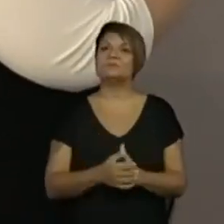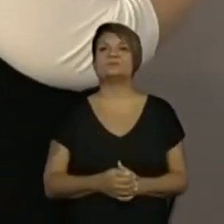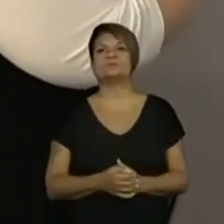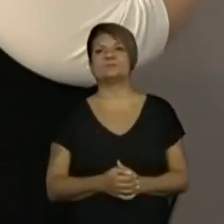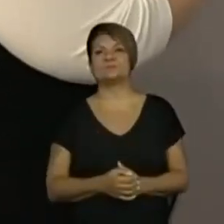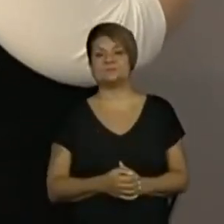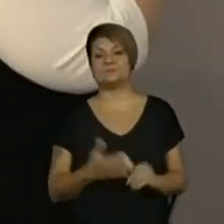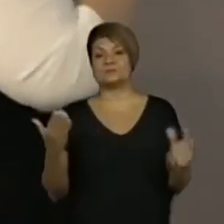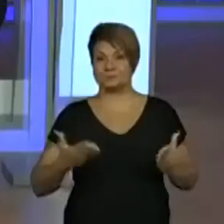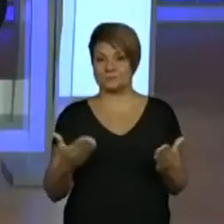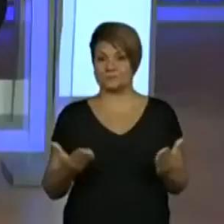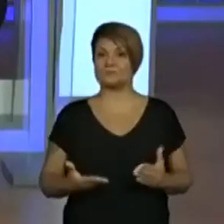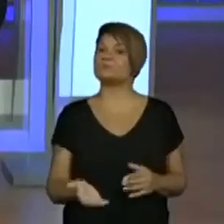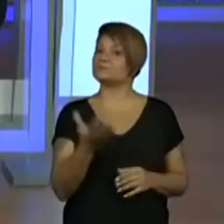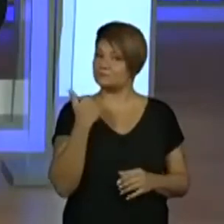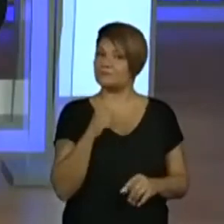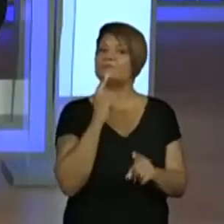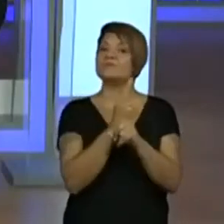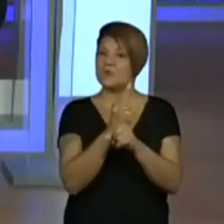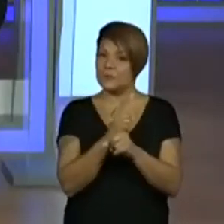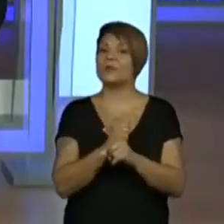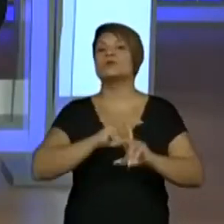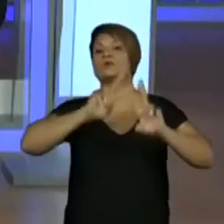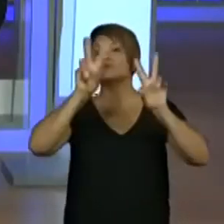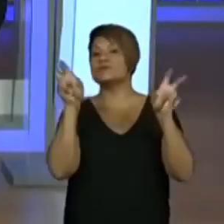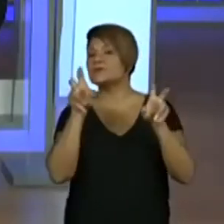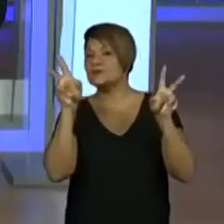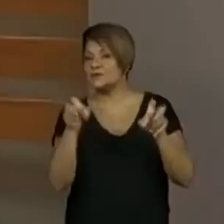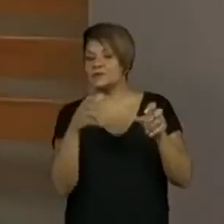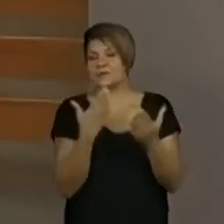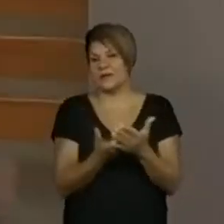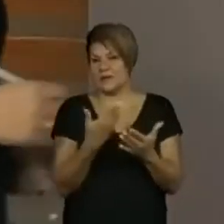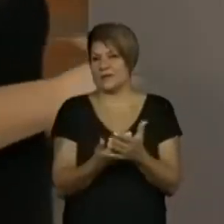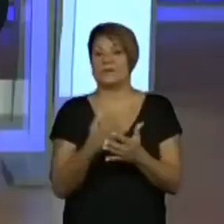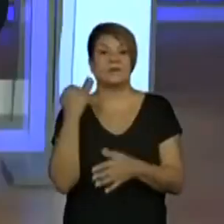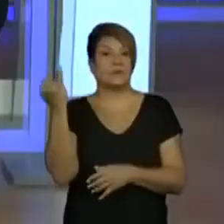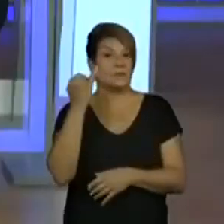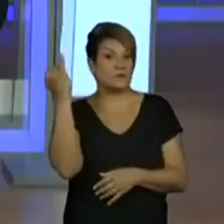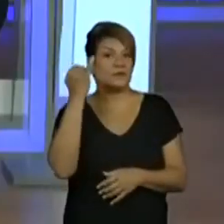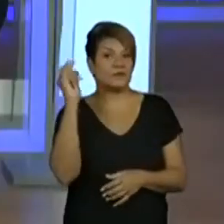lá descobrir o título da aula, que é importante a gente saber, né?